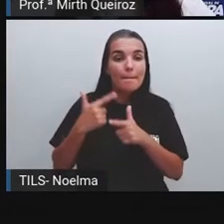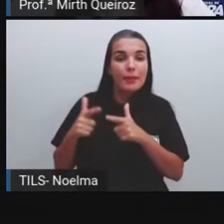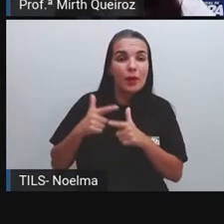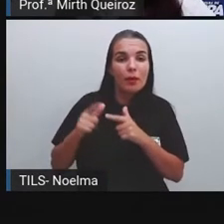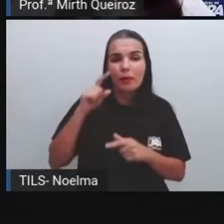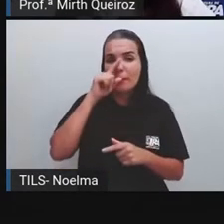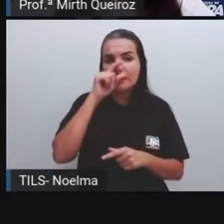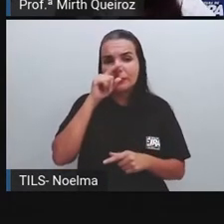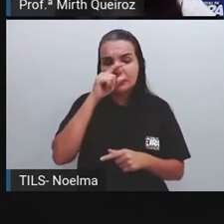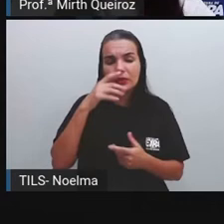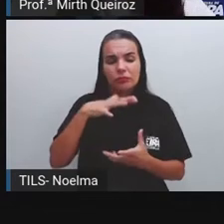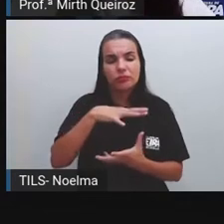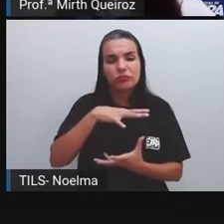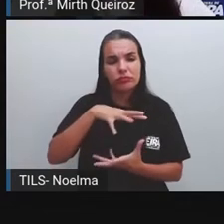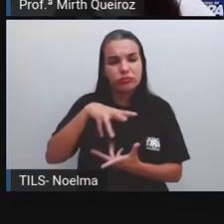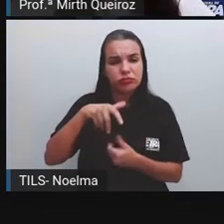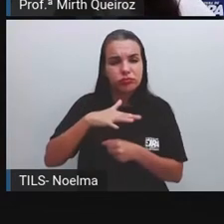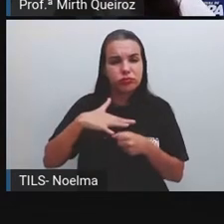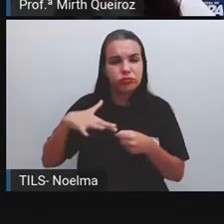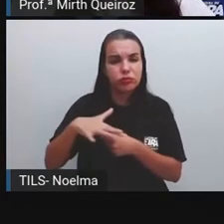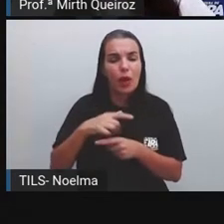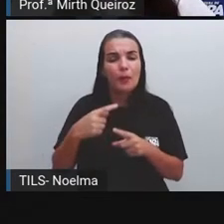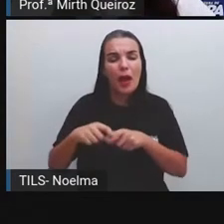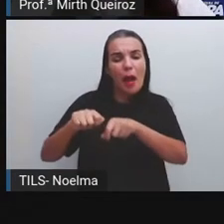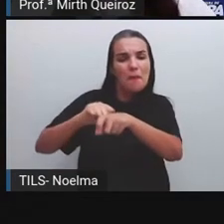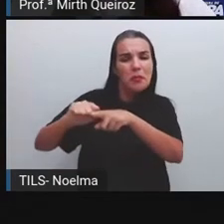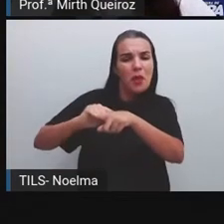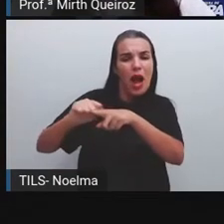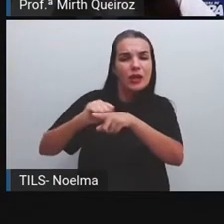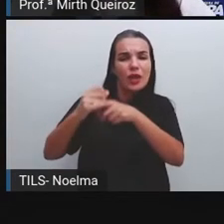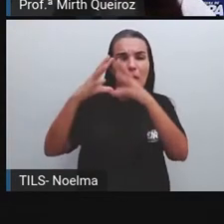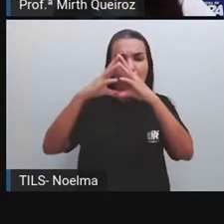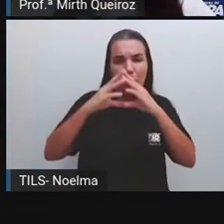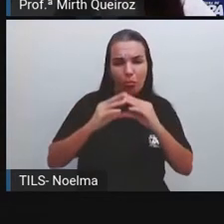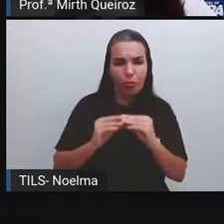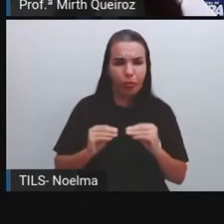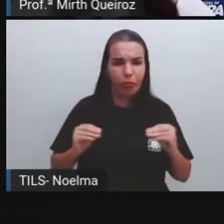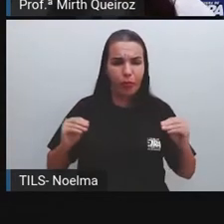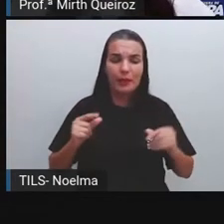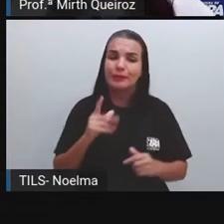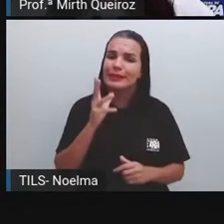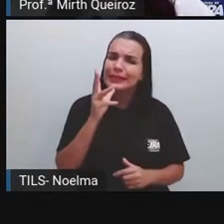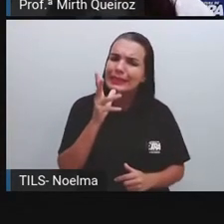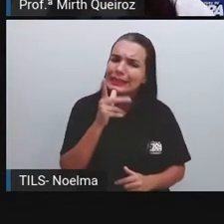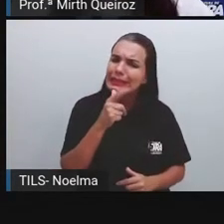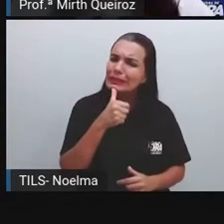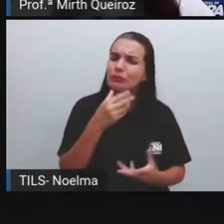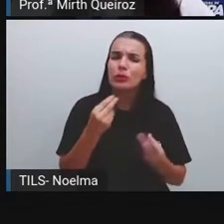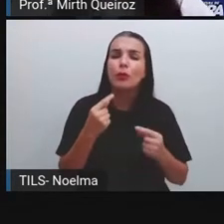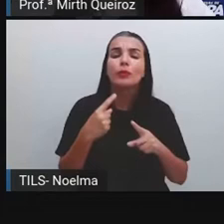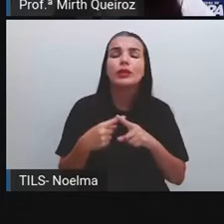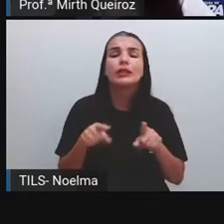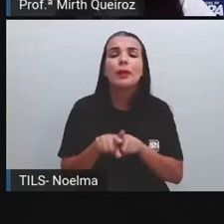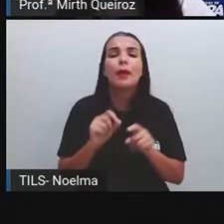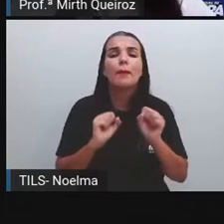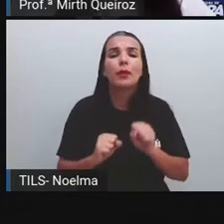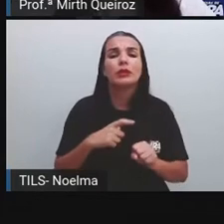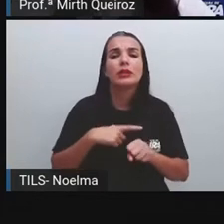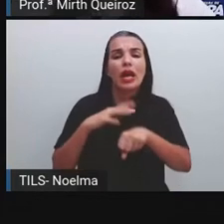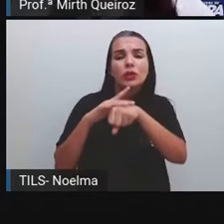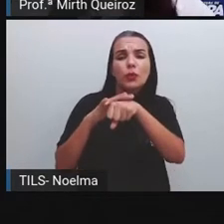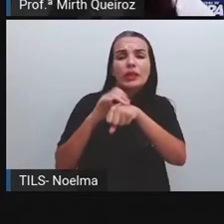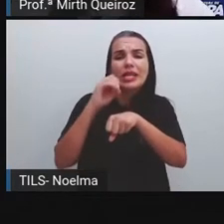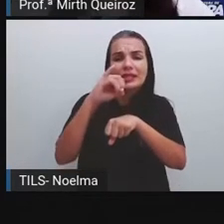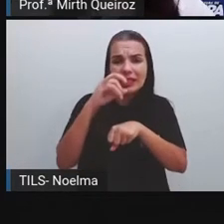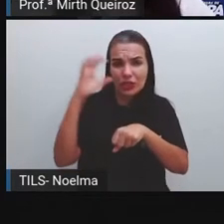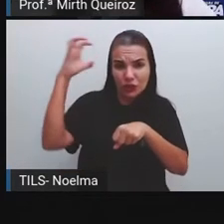de borracha demora muitos e muitos anos para ser decomposto, ainda pode provocar algumas doenças, né? Como, por exemplo, com as chuvas, pode